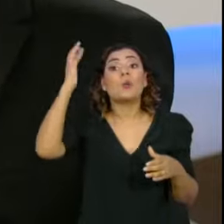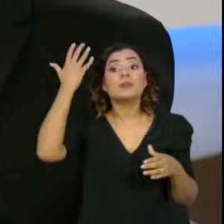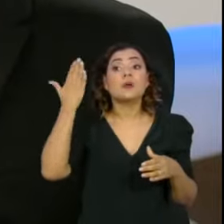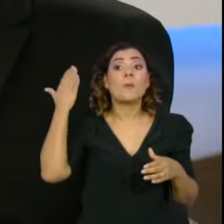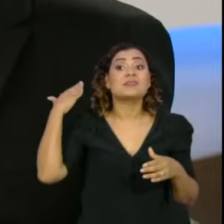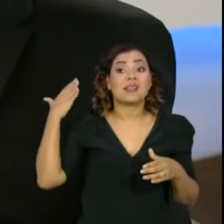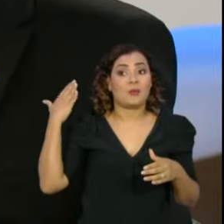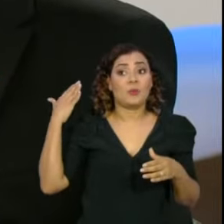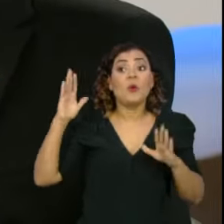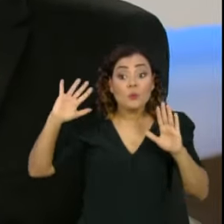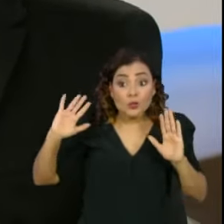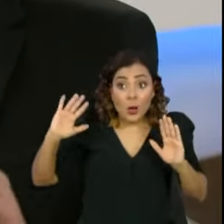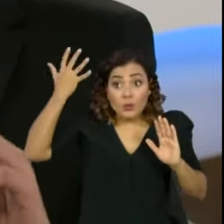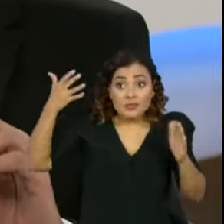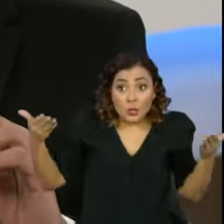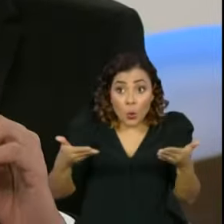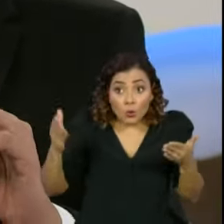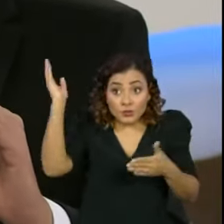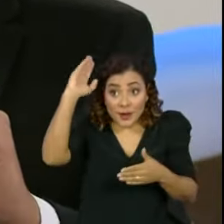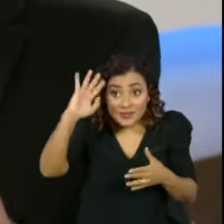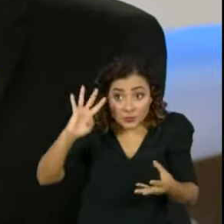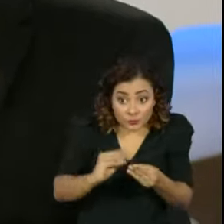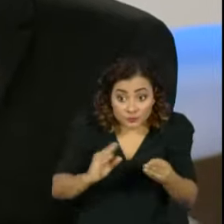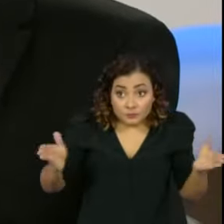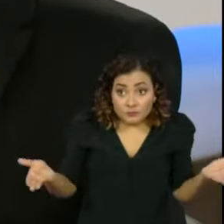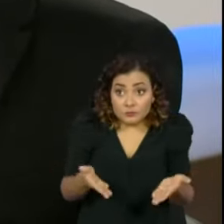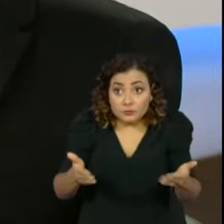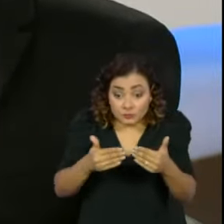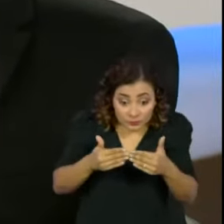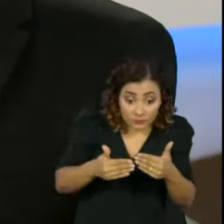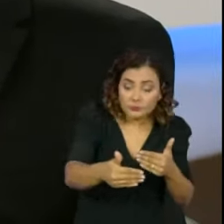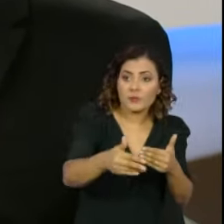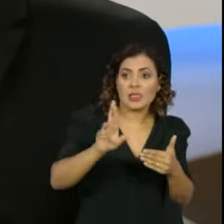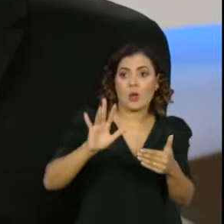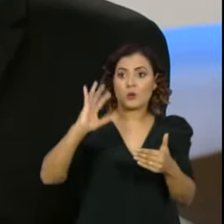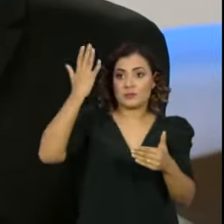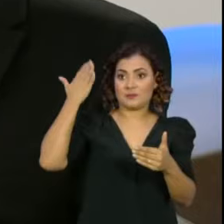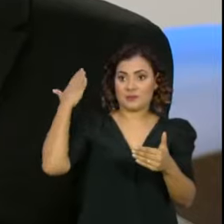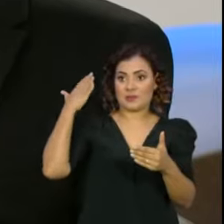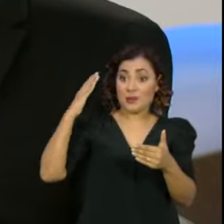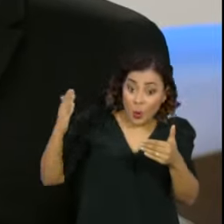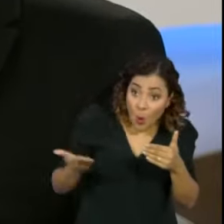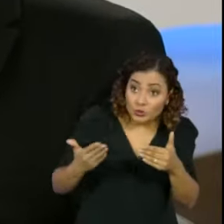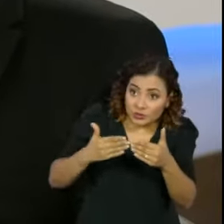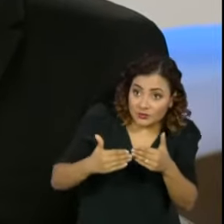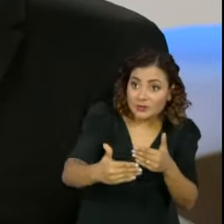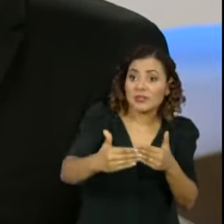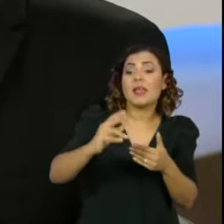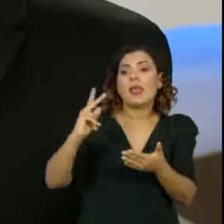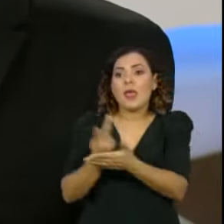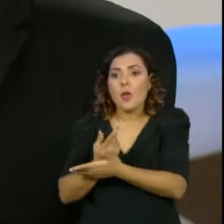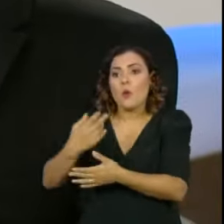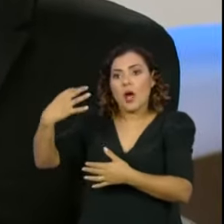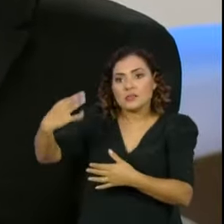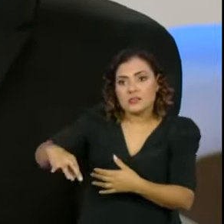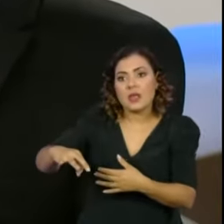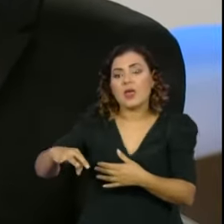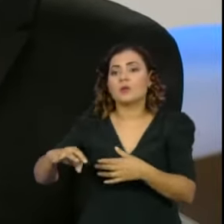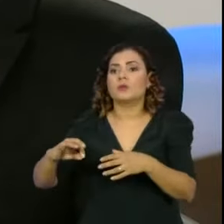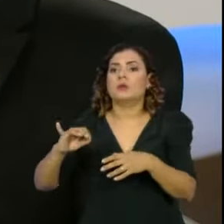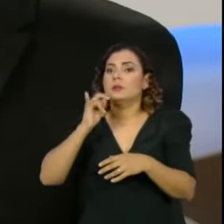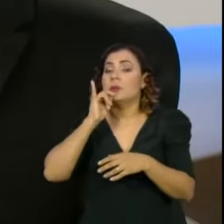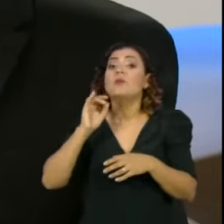E tudo isso que está acontecendo no Brasil, só concluir, tudo isso que está acontecendo no Brasil, todos os erros e acertos em relação aos erros,